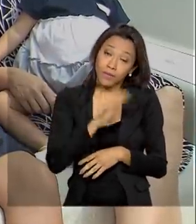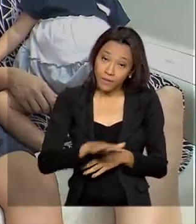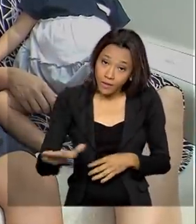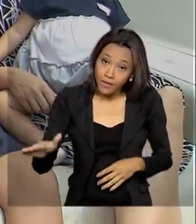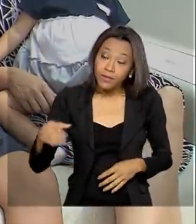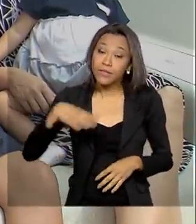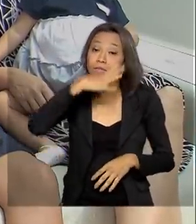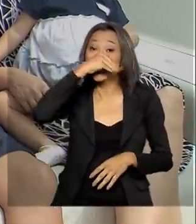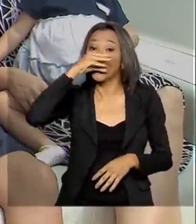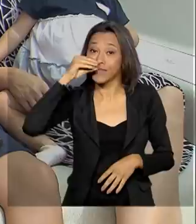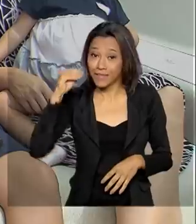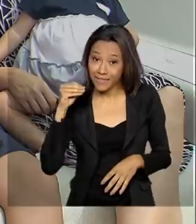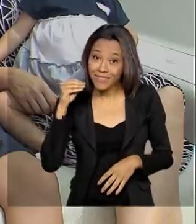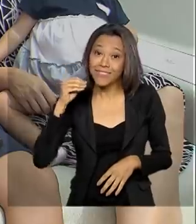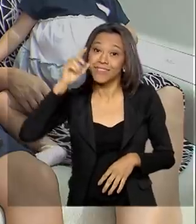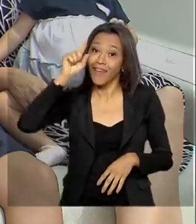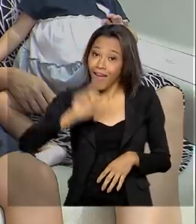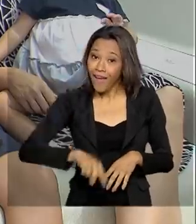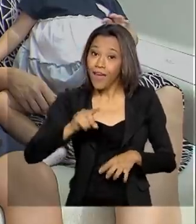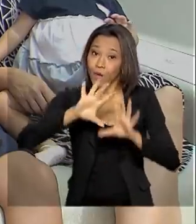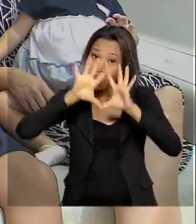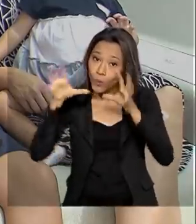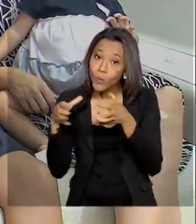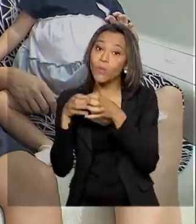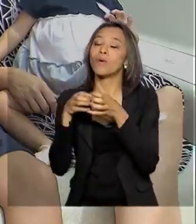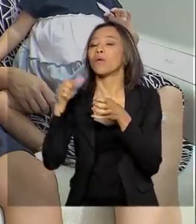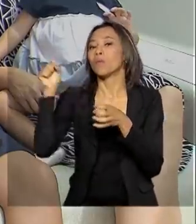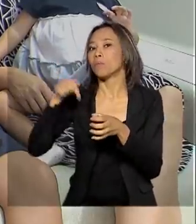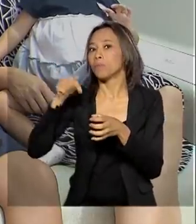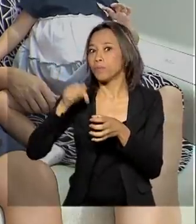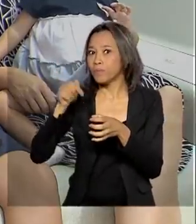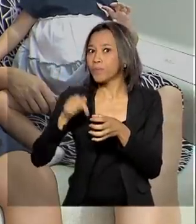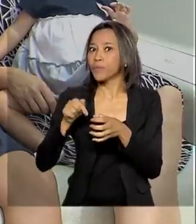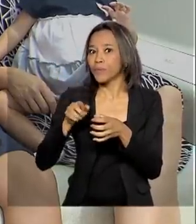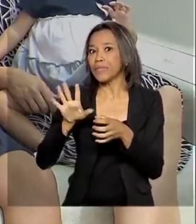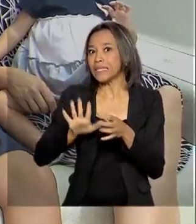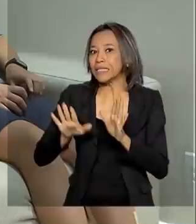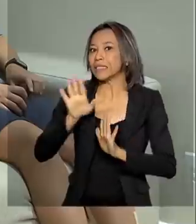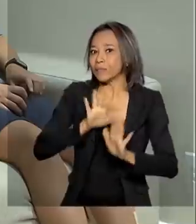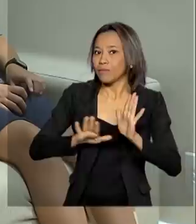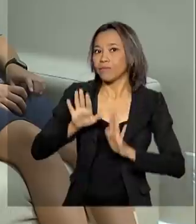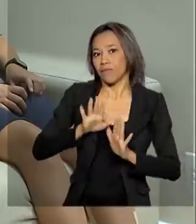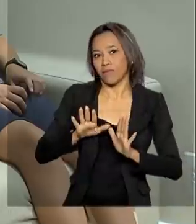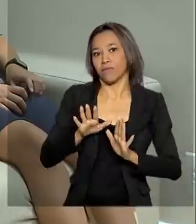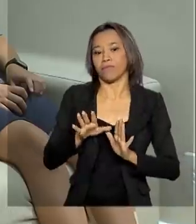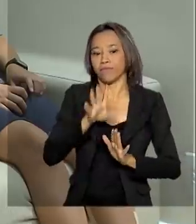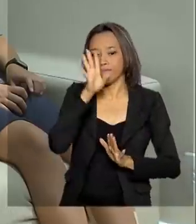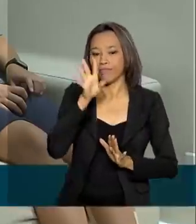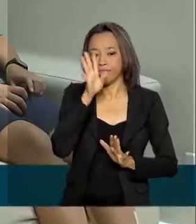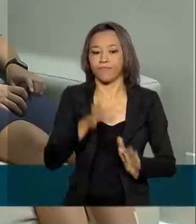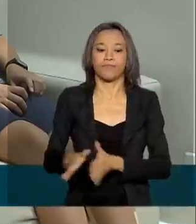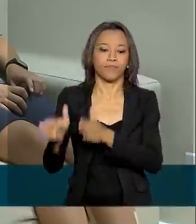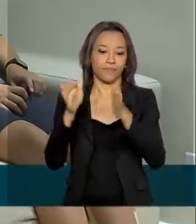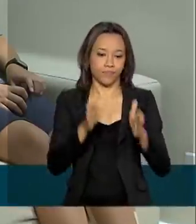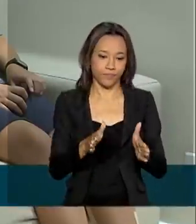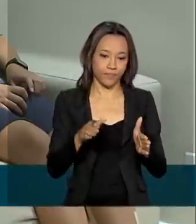e adolescentes são considerados consumidores hipervulneráveis. O Rafa, como